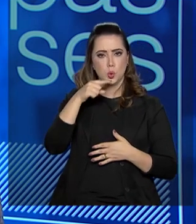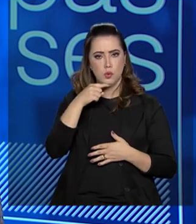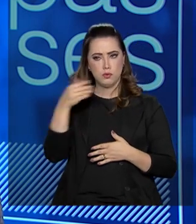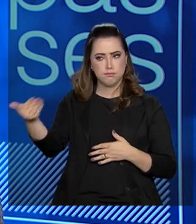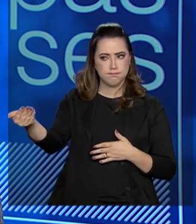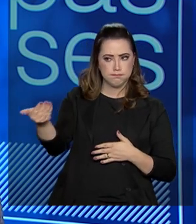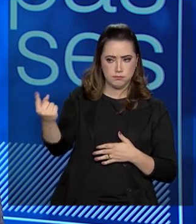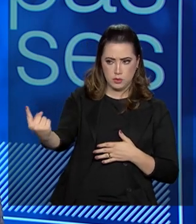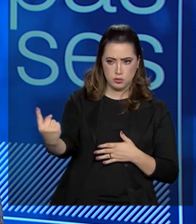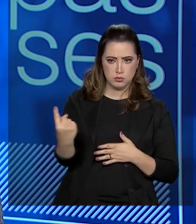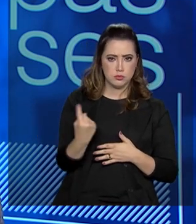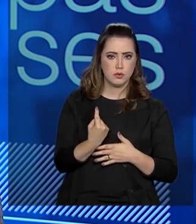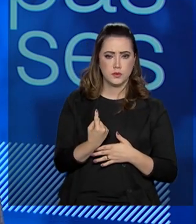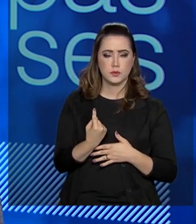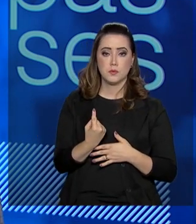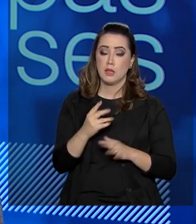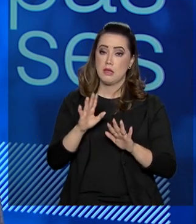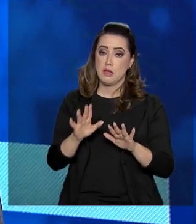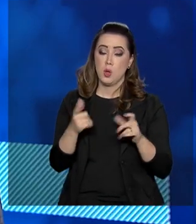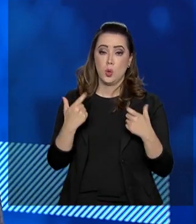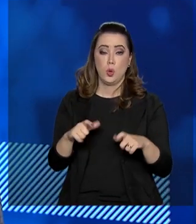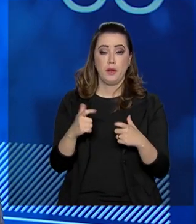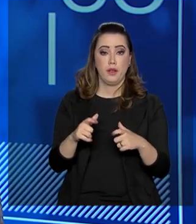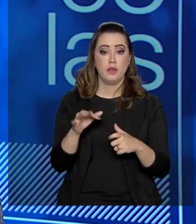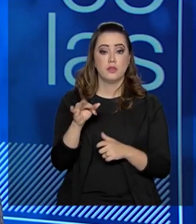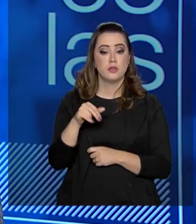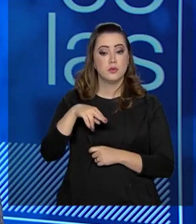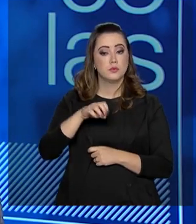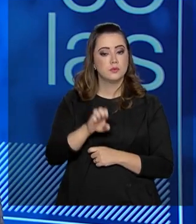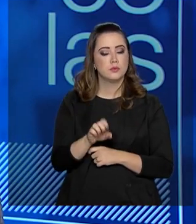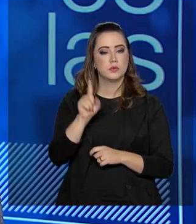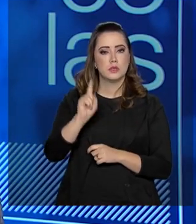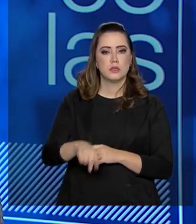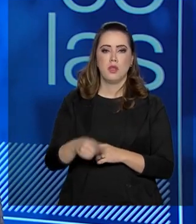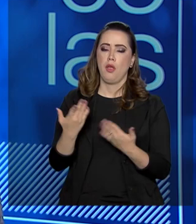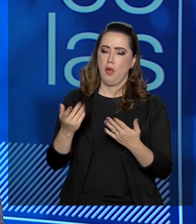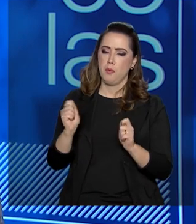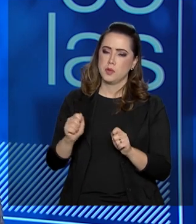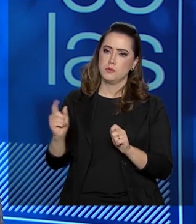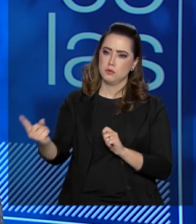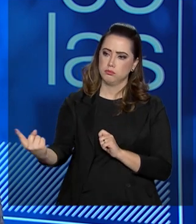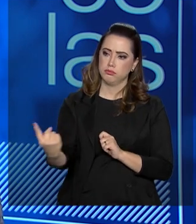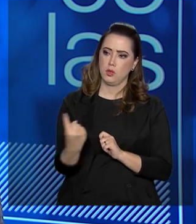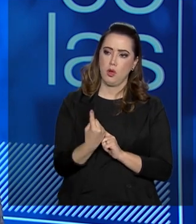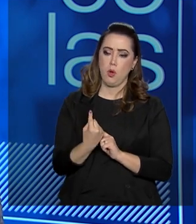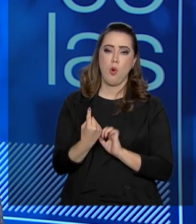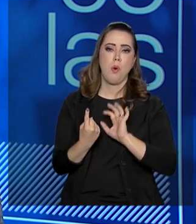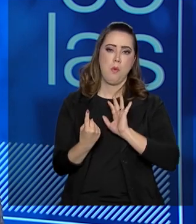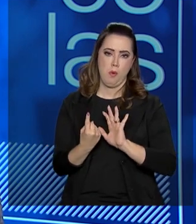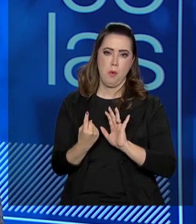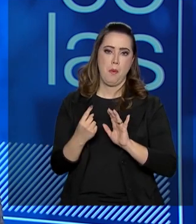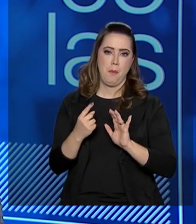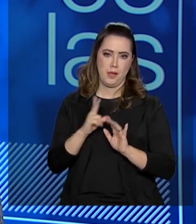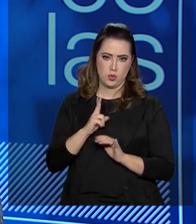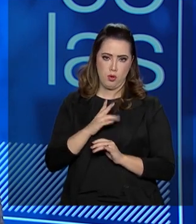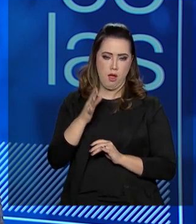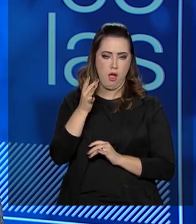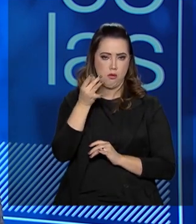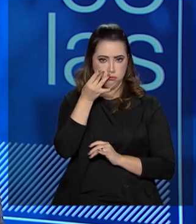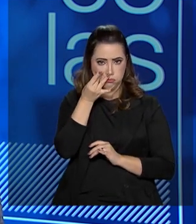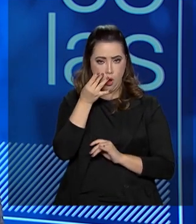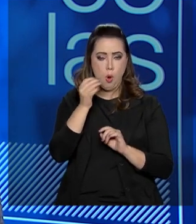público interessado. As instalações do FNDEB são, portanto, um acesso, ou por meio eletrônico, ou de maneira